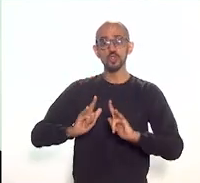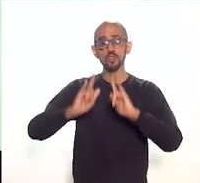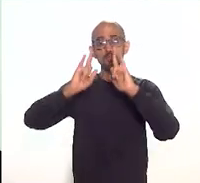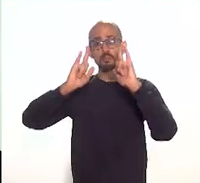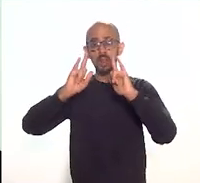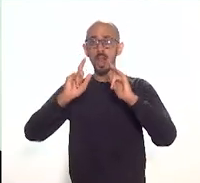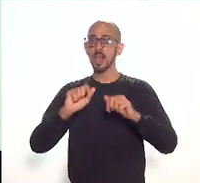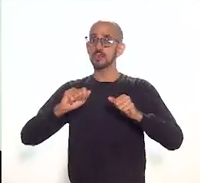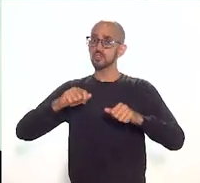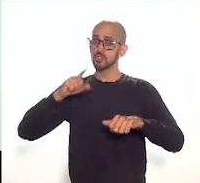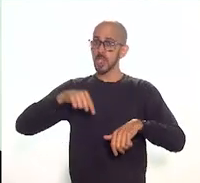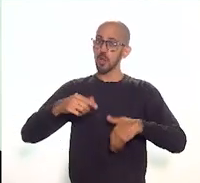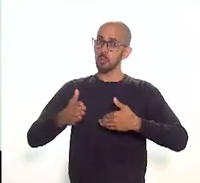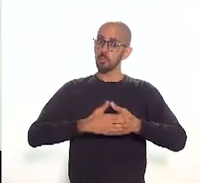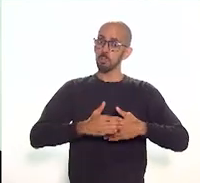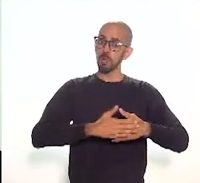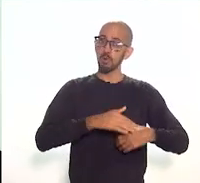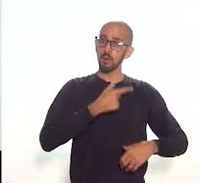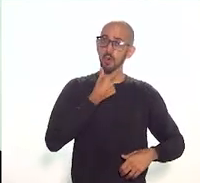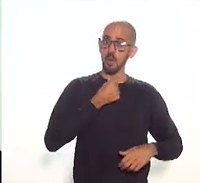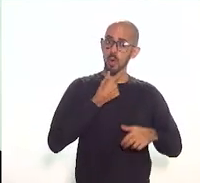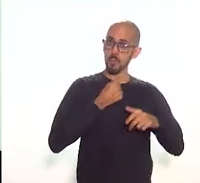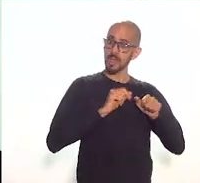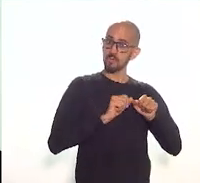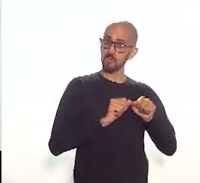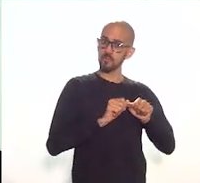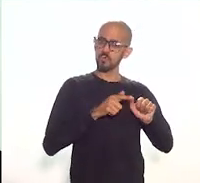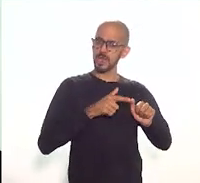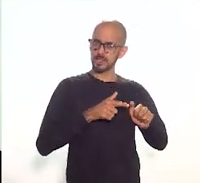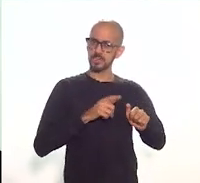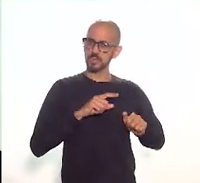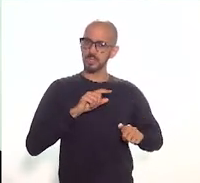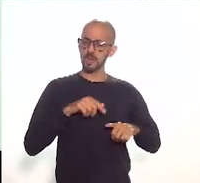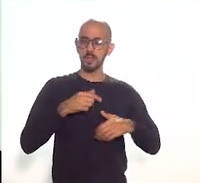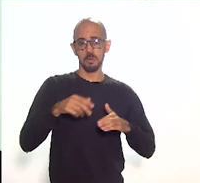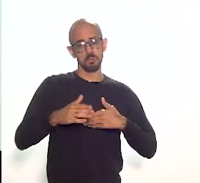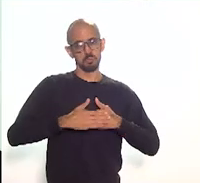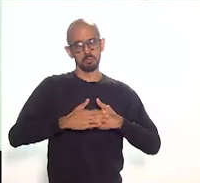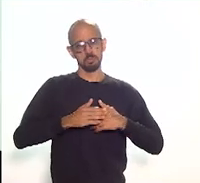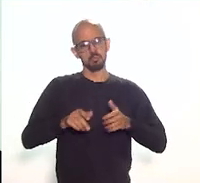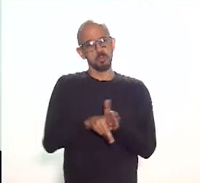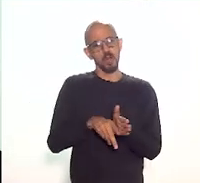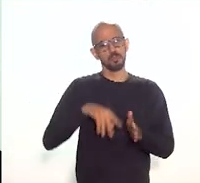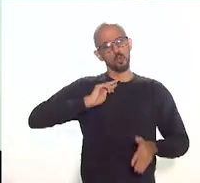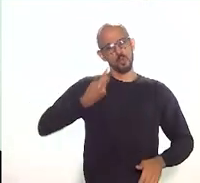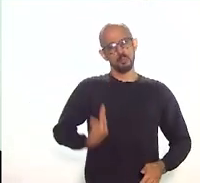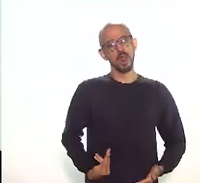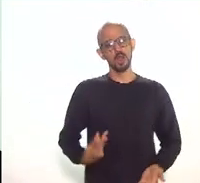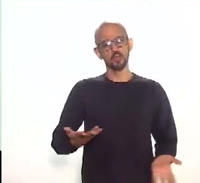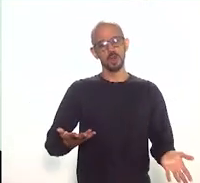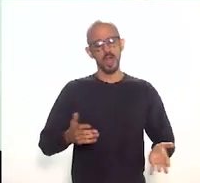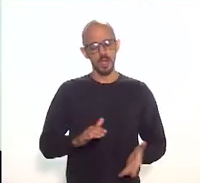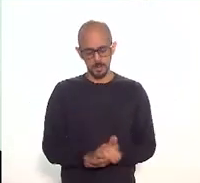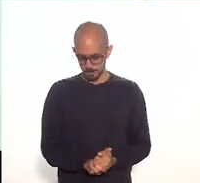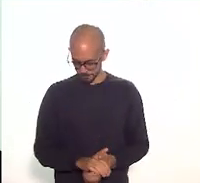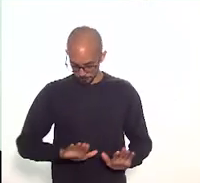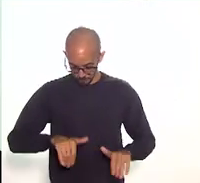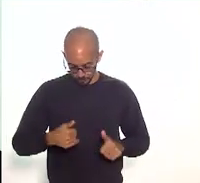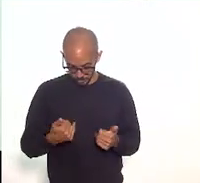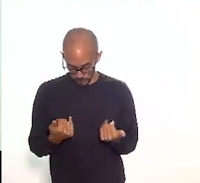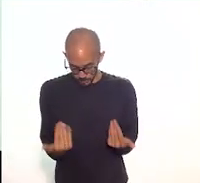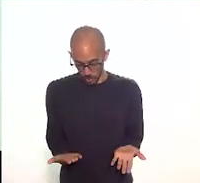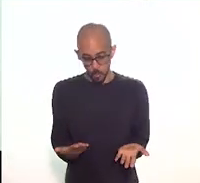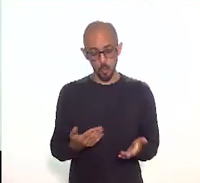que tem, que também é fantástico. então, a minha colocação é no sentido de buscar realmente dispositivos para